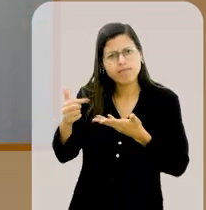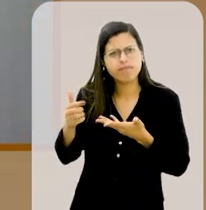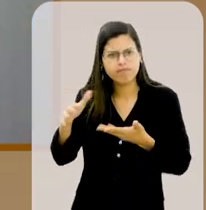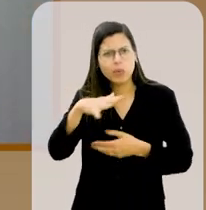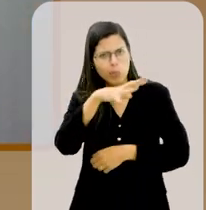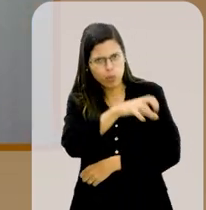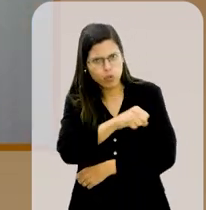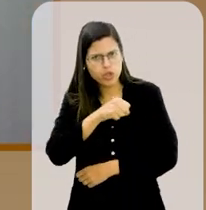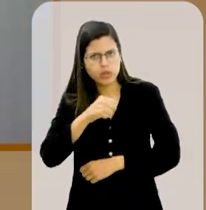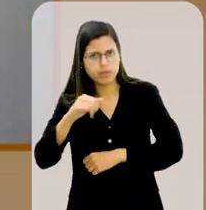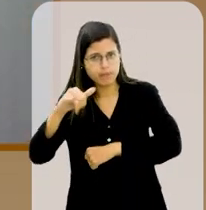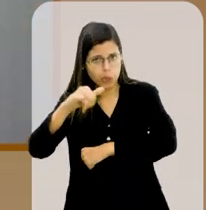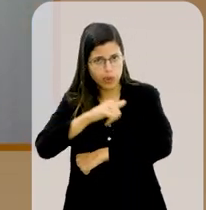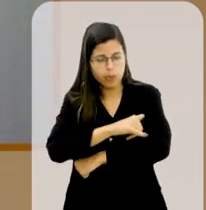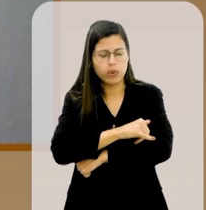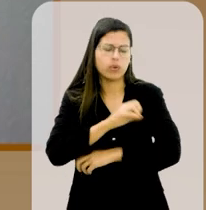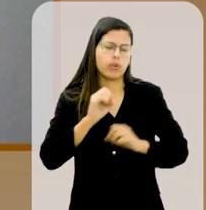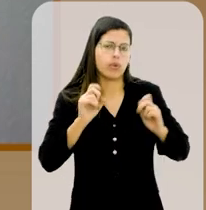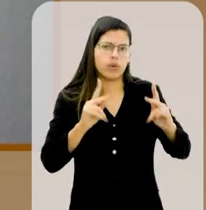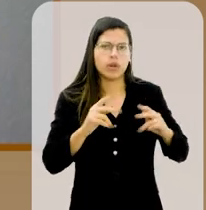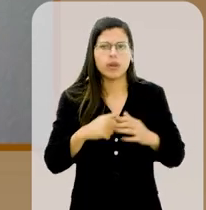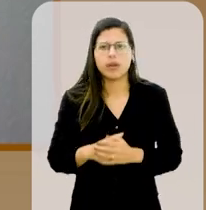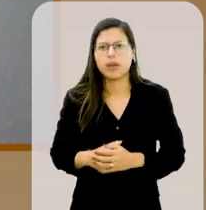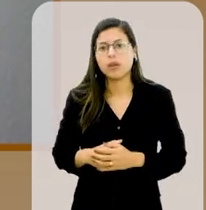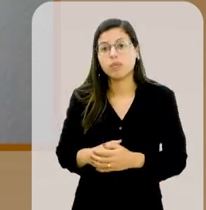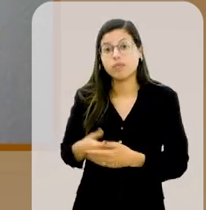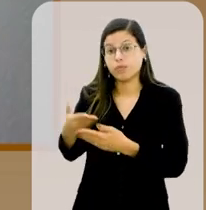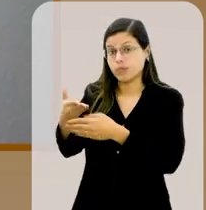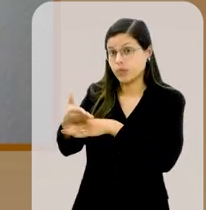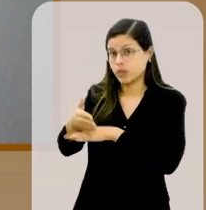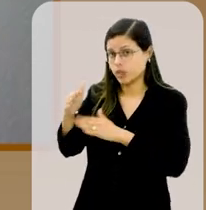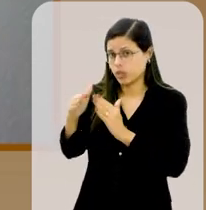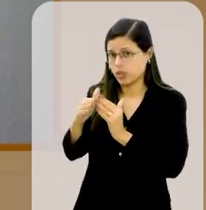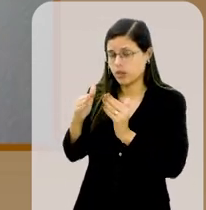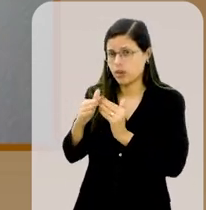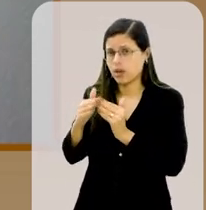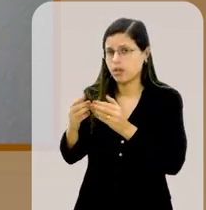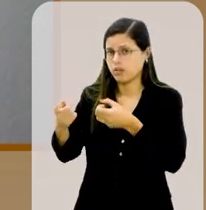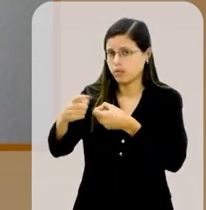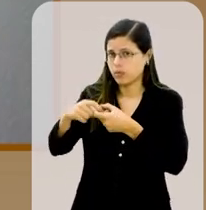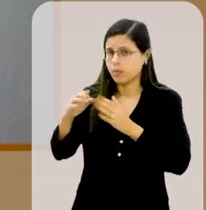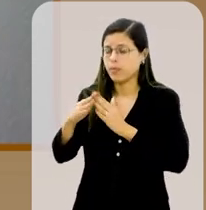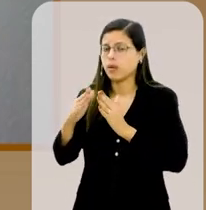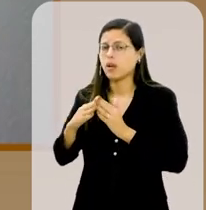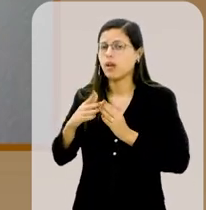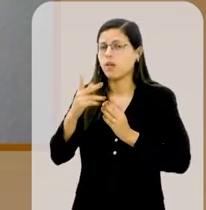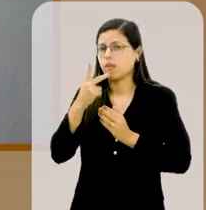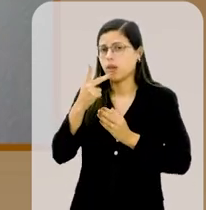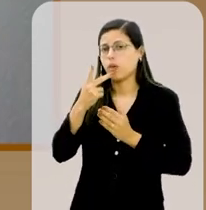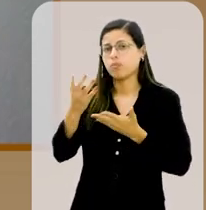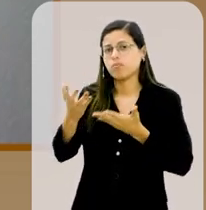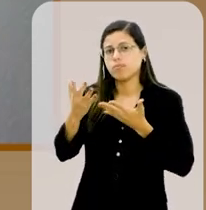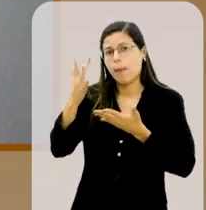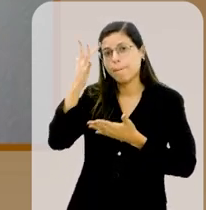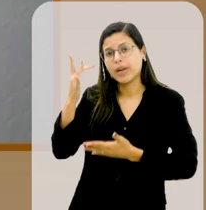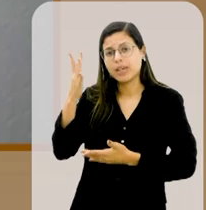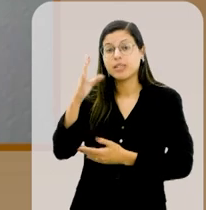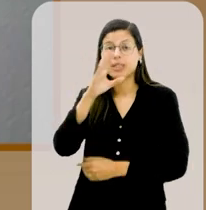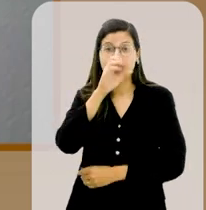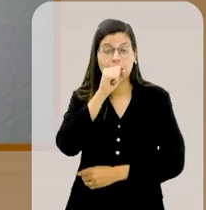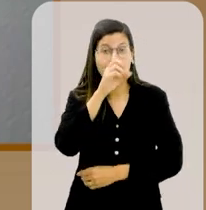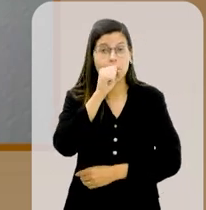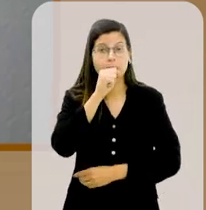Aí eu fui. E quando eu cheguei em casa, eu falei para ele, olha, eu queria amanhã, que era um sábado,